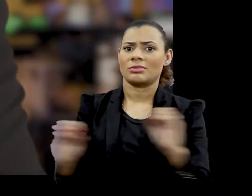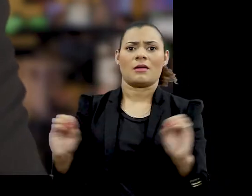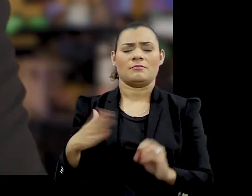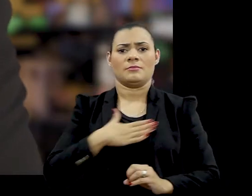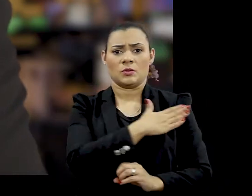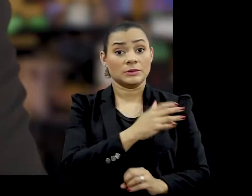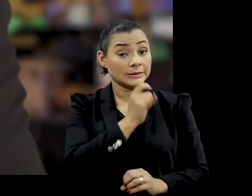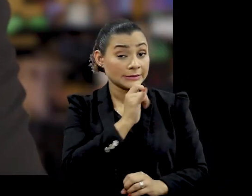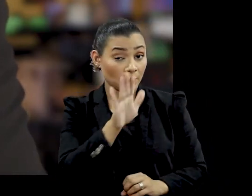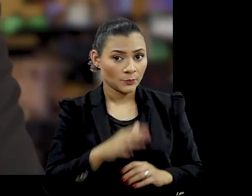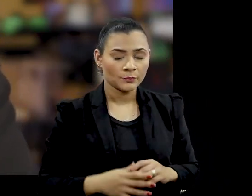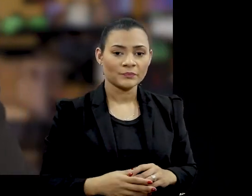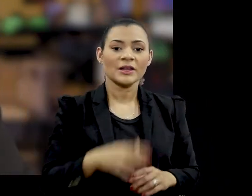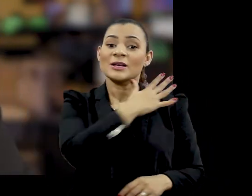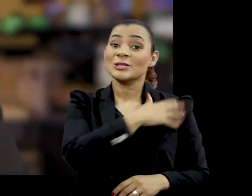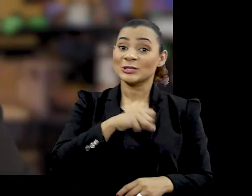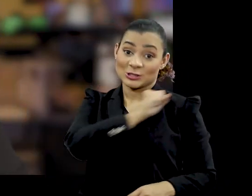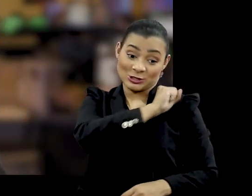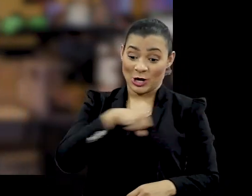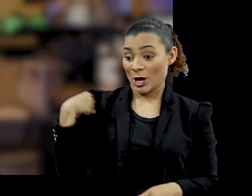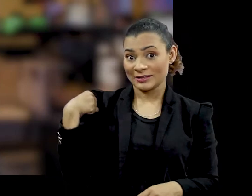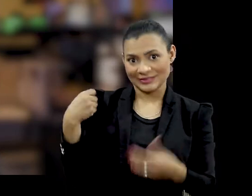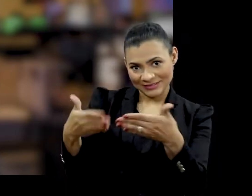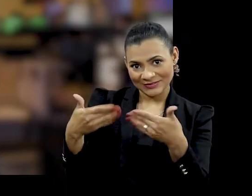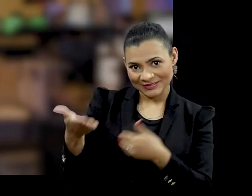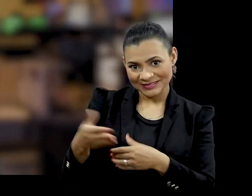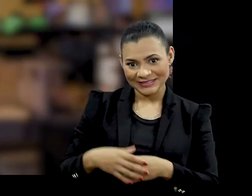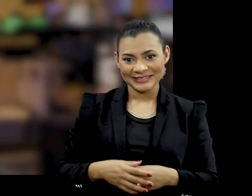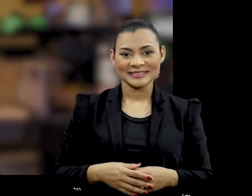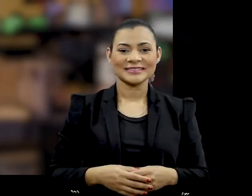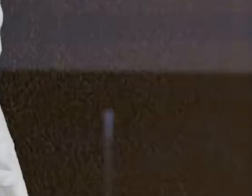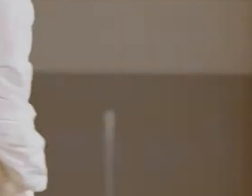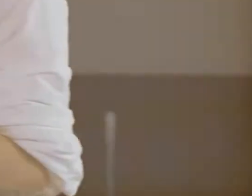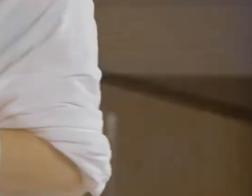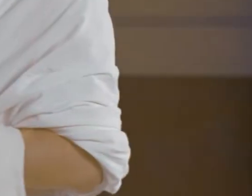Te dou um exemplo Sócrates Manda daí